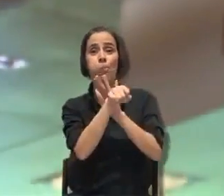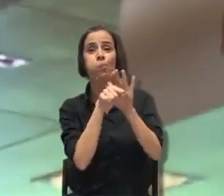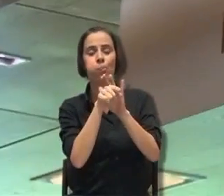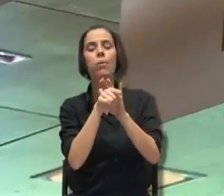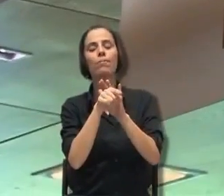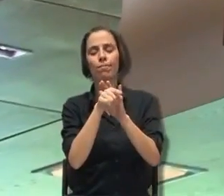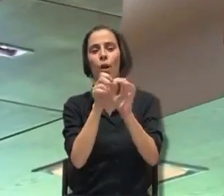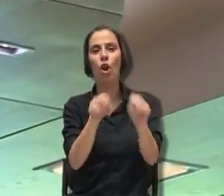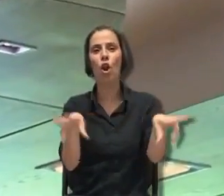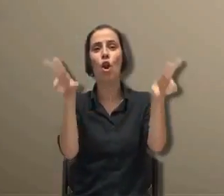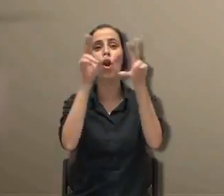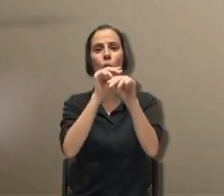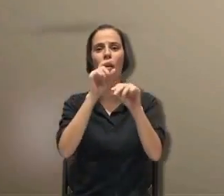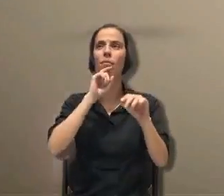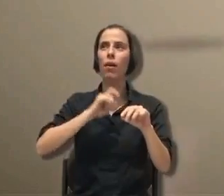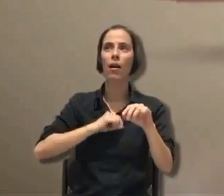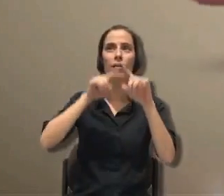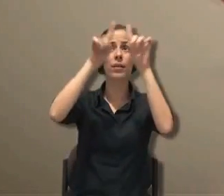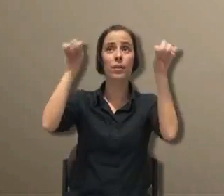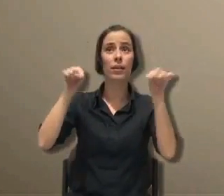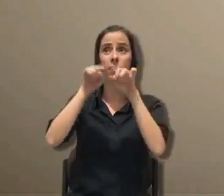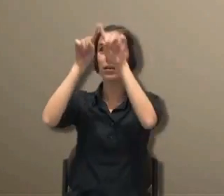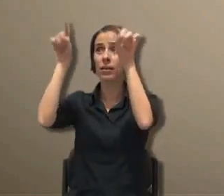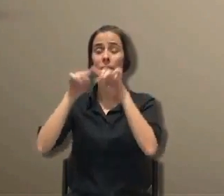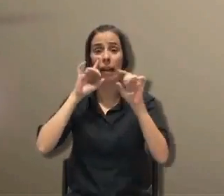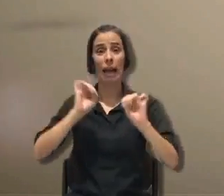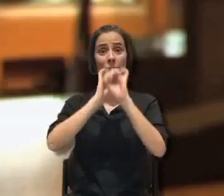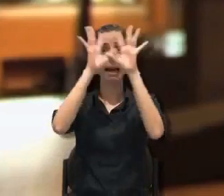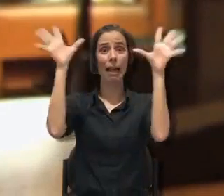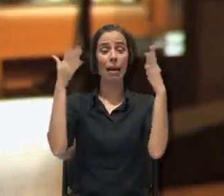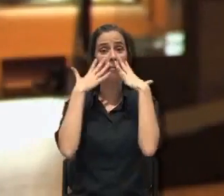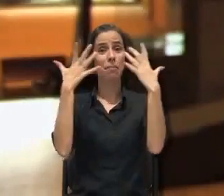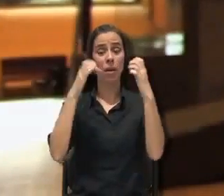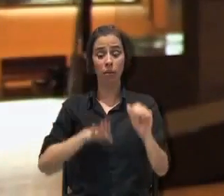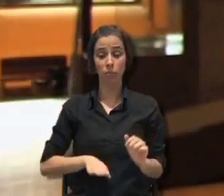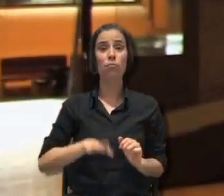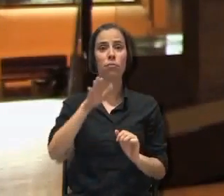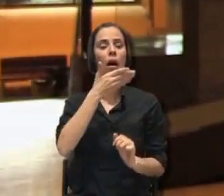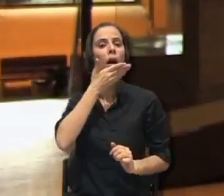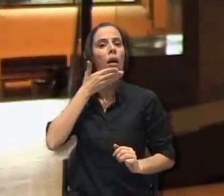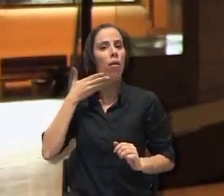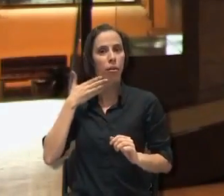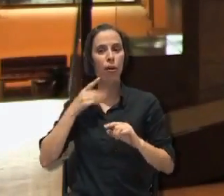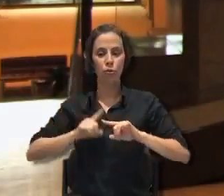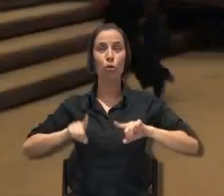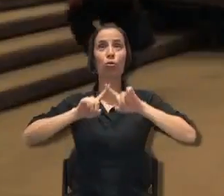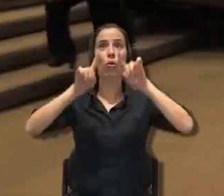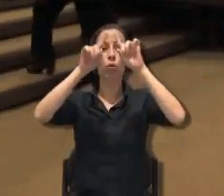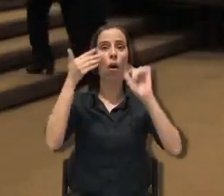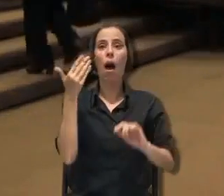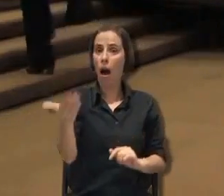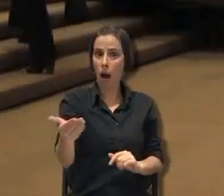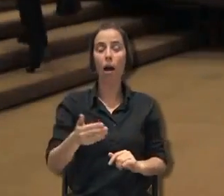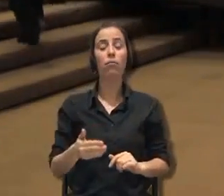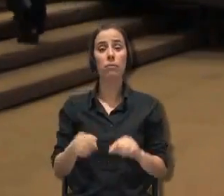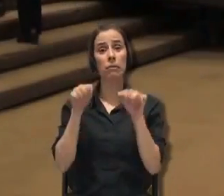No interior foi desenvolvida nova sinalização, clara e concisa. E as rampas garantem acesso